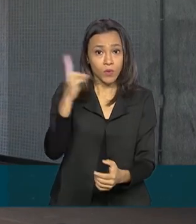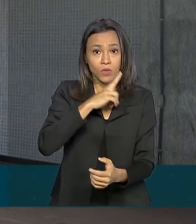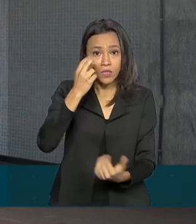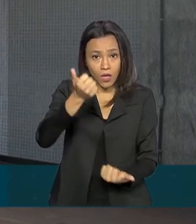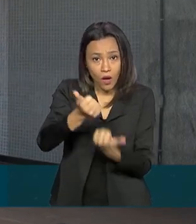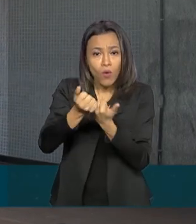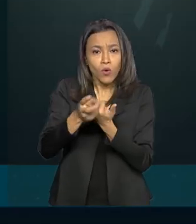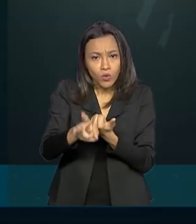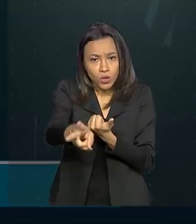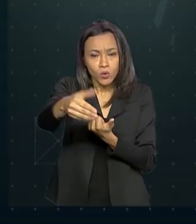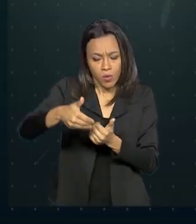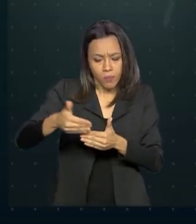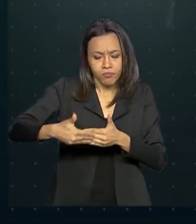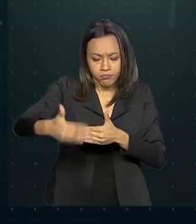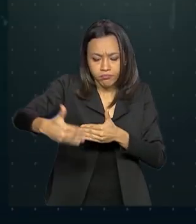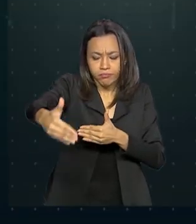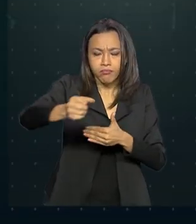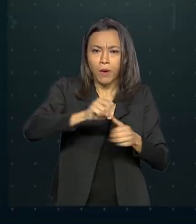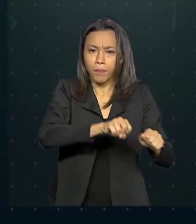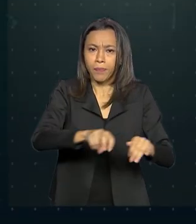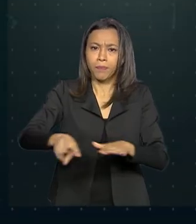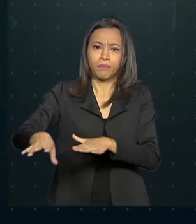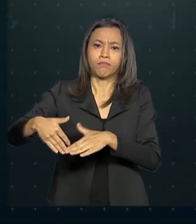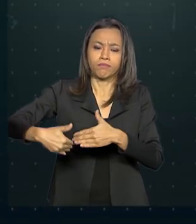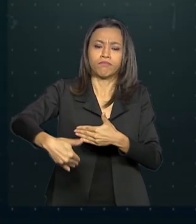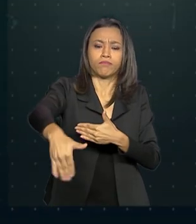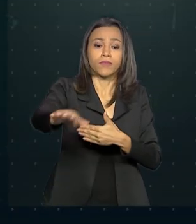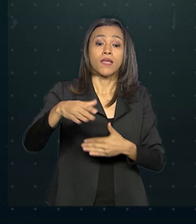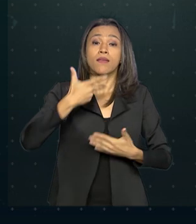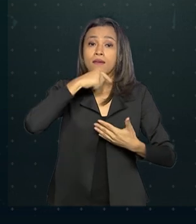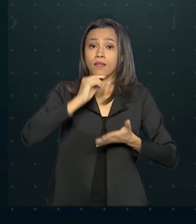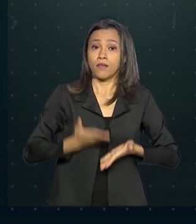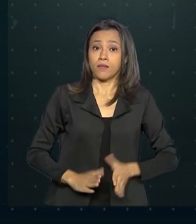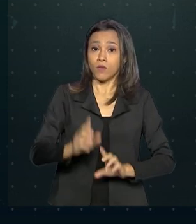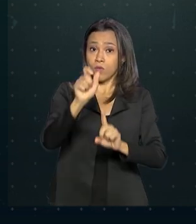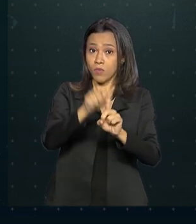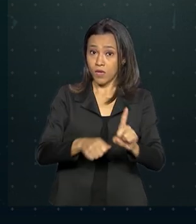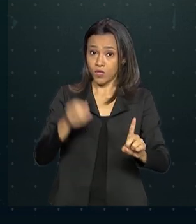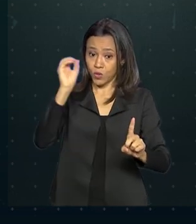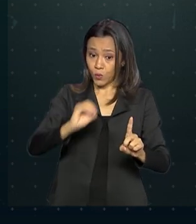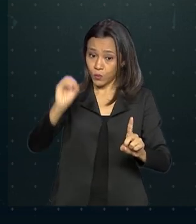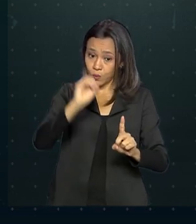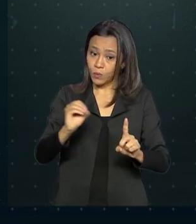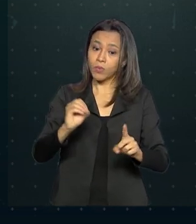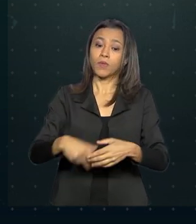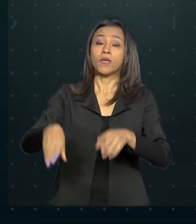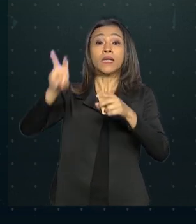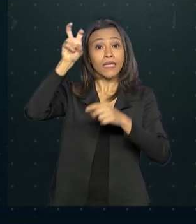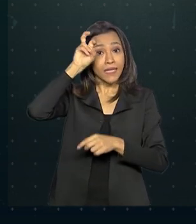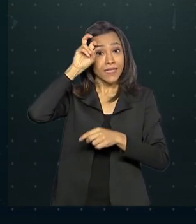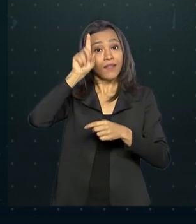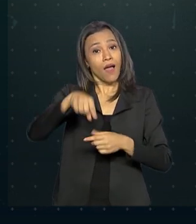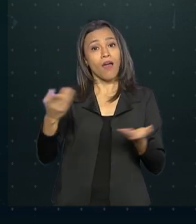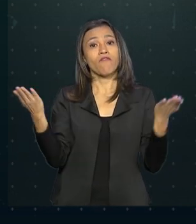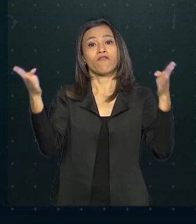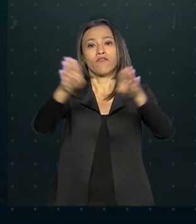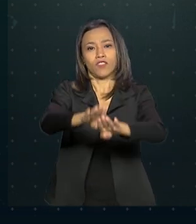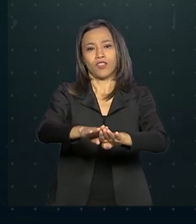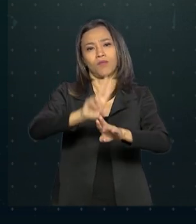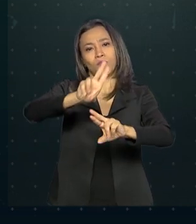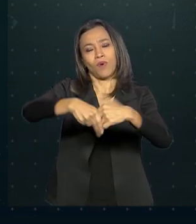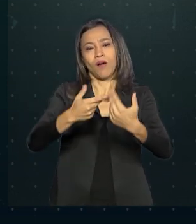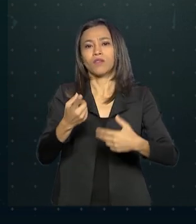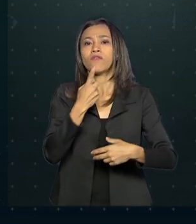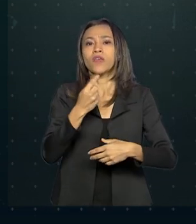durante a semana. Nesta quarta é o dia dos nascidos em outubro. Quinta, as agências não abrem por causa do feriado